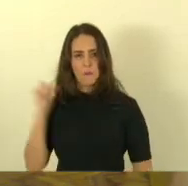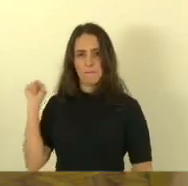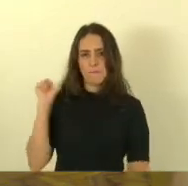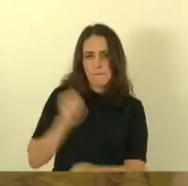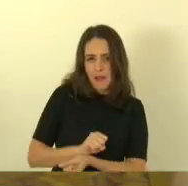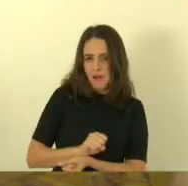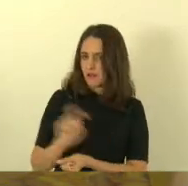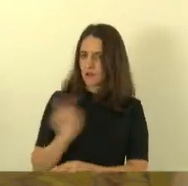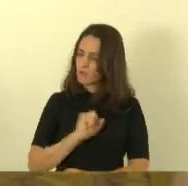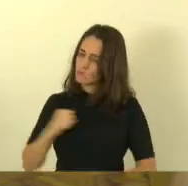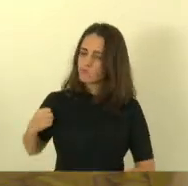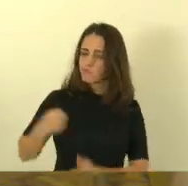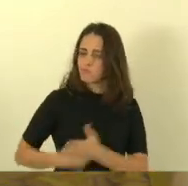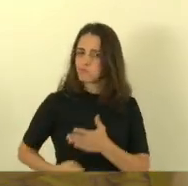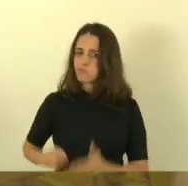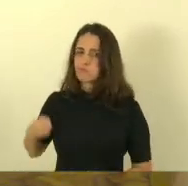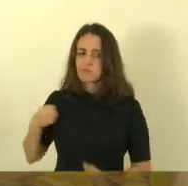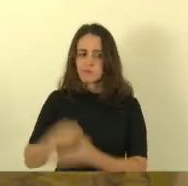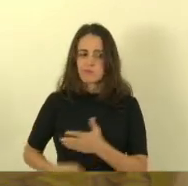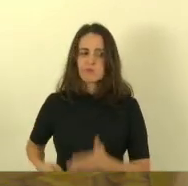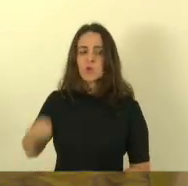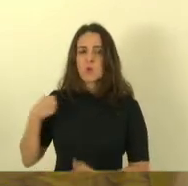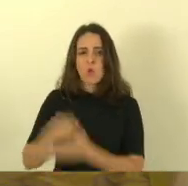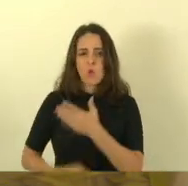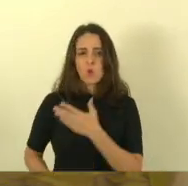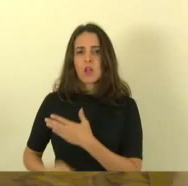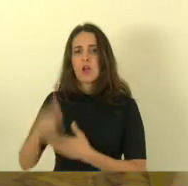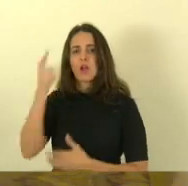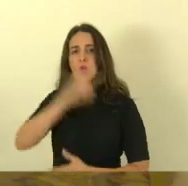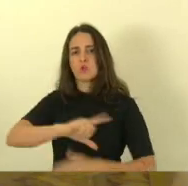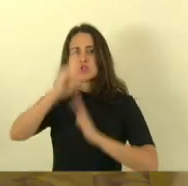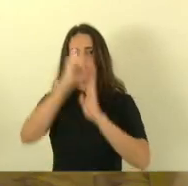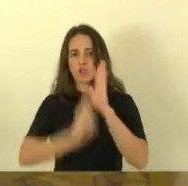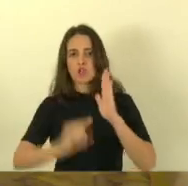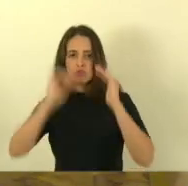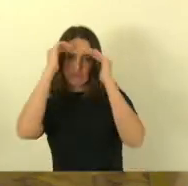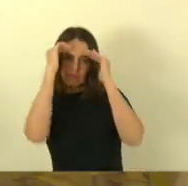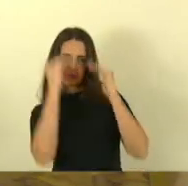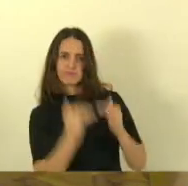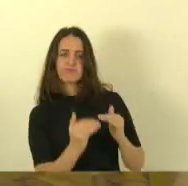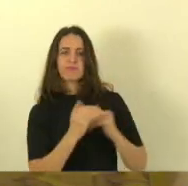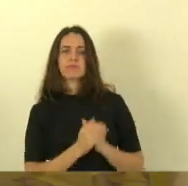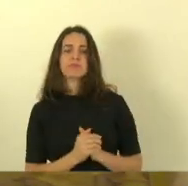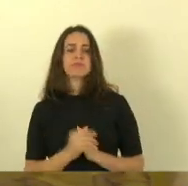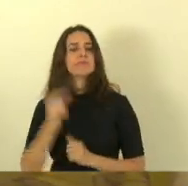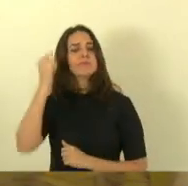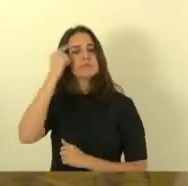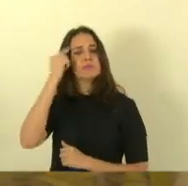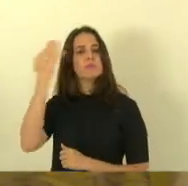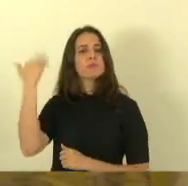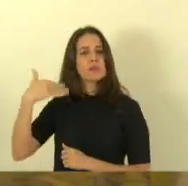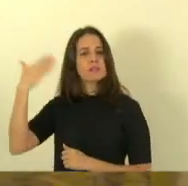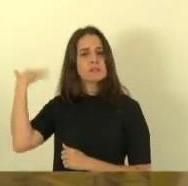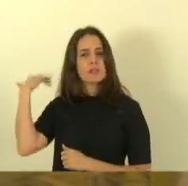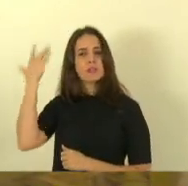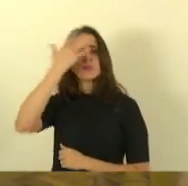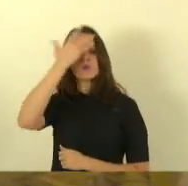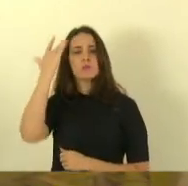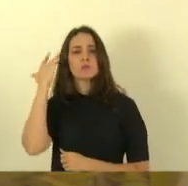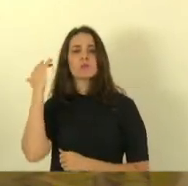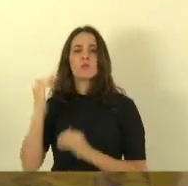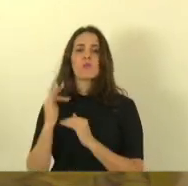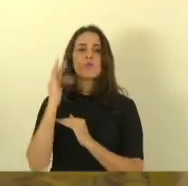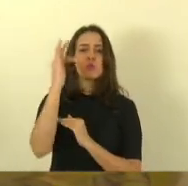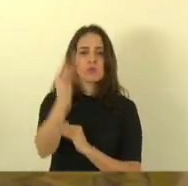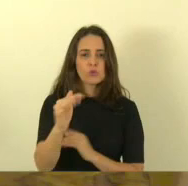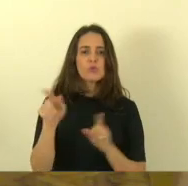enquanto nós estiver deputada lutar pelo nosso direito que nós estamos aqui pensando naqueles que já passaram naqueles que vão vir